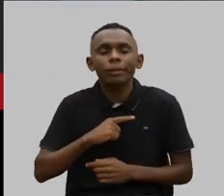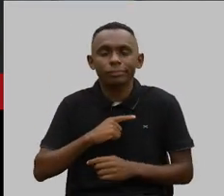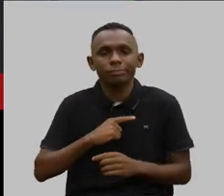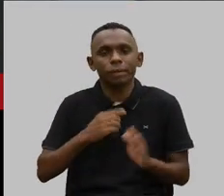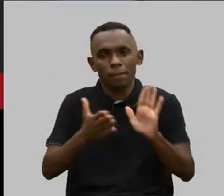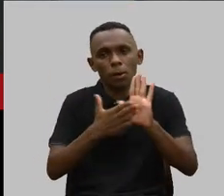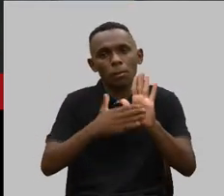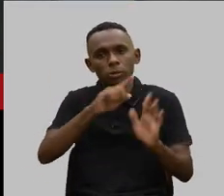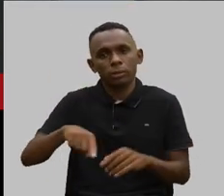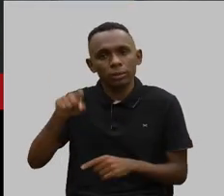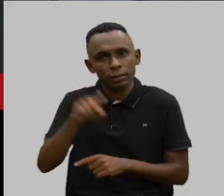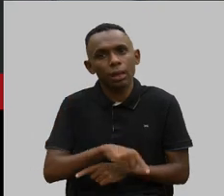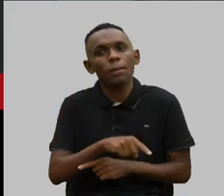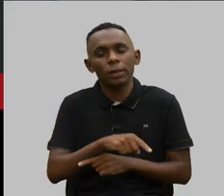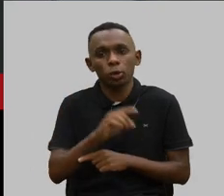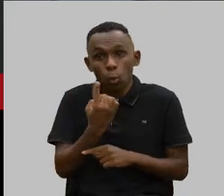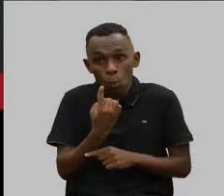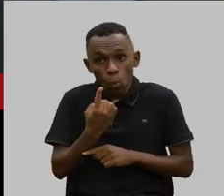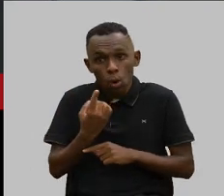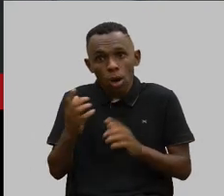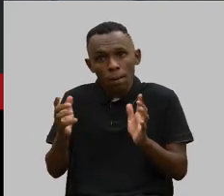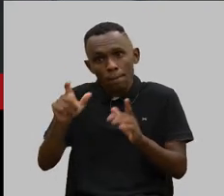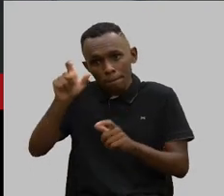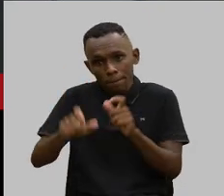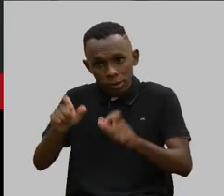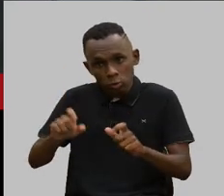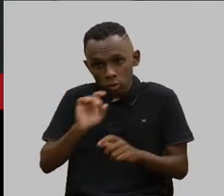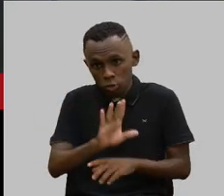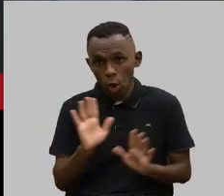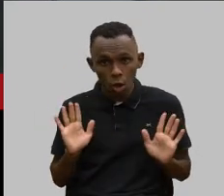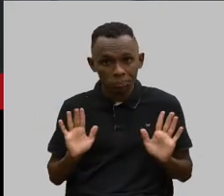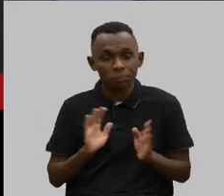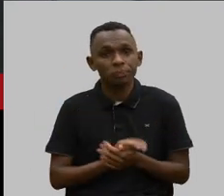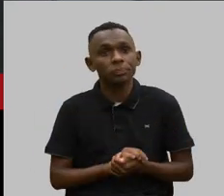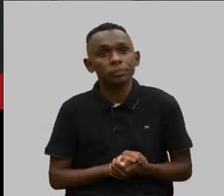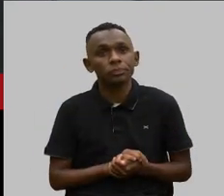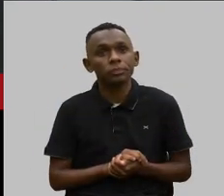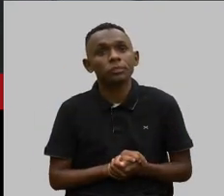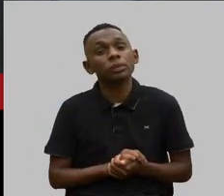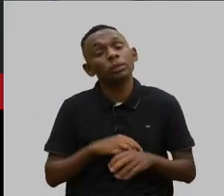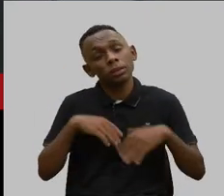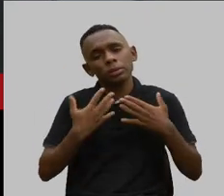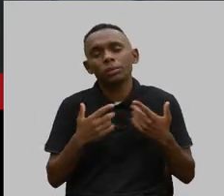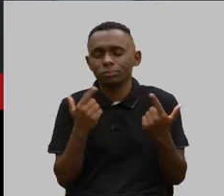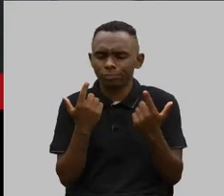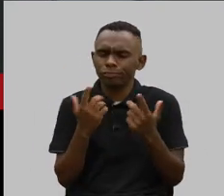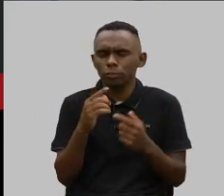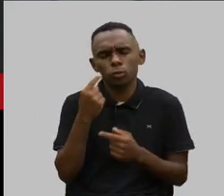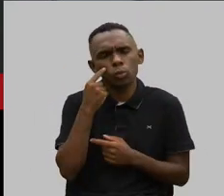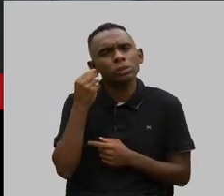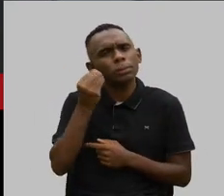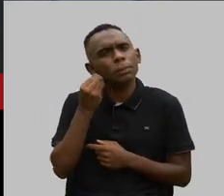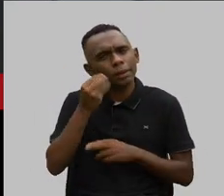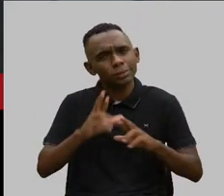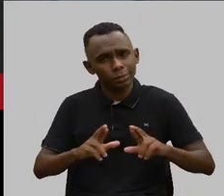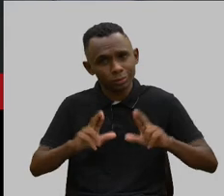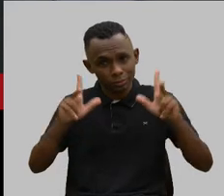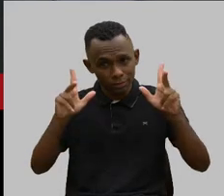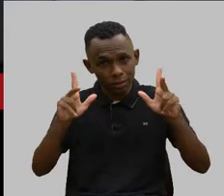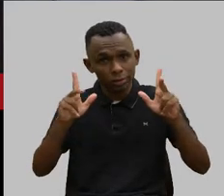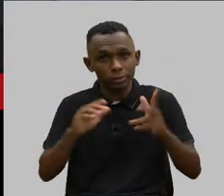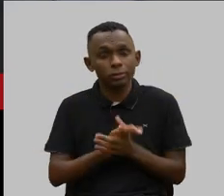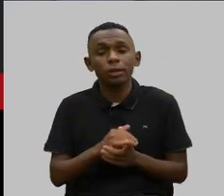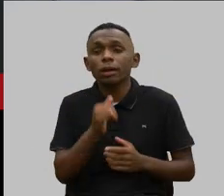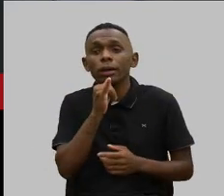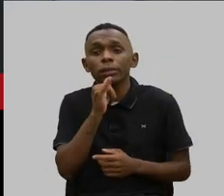unilateral. Então, nós temos aqui uma situação muito engraçada. vamos ater o caso do